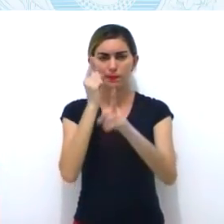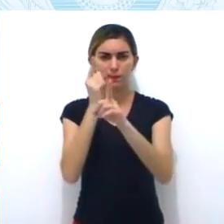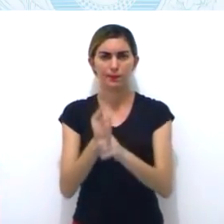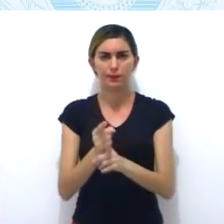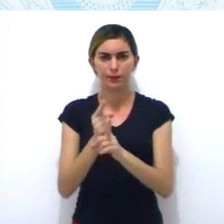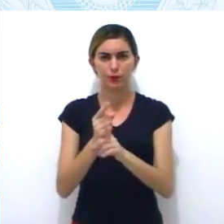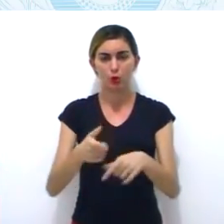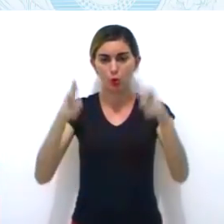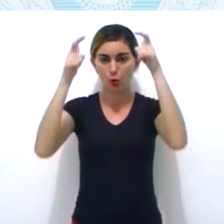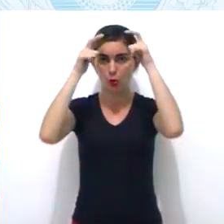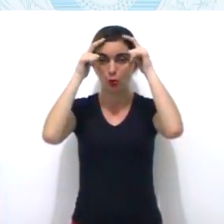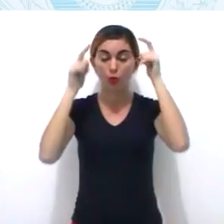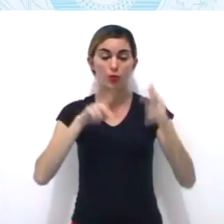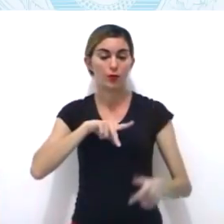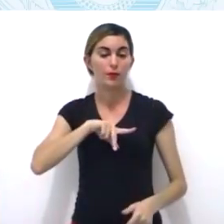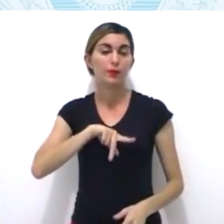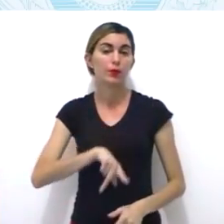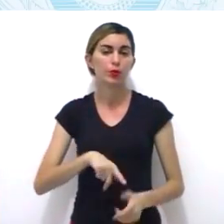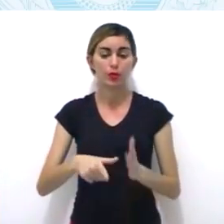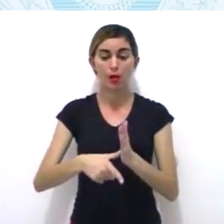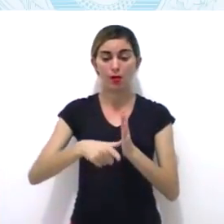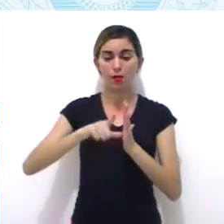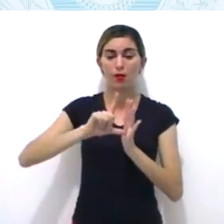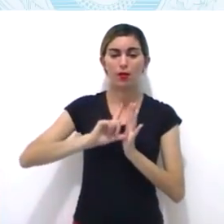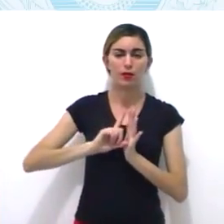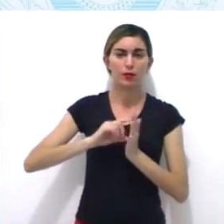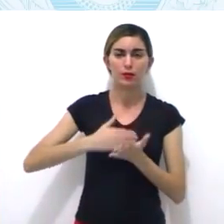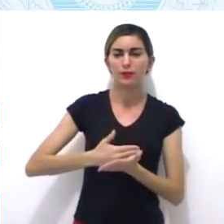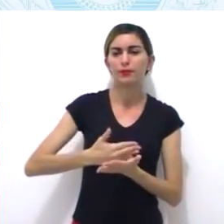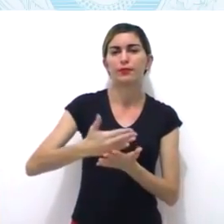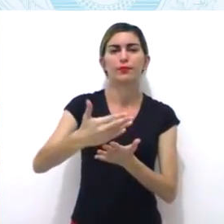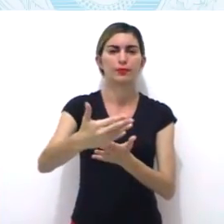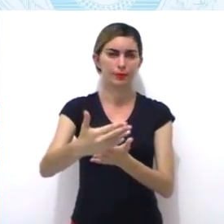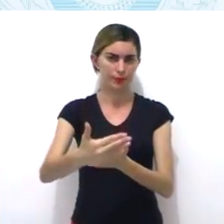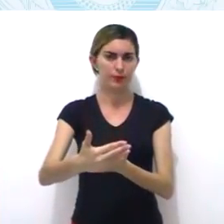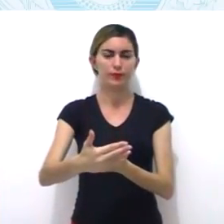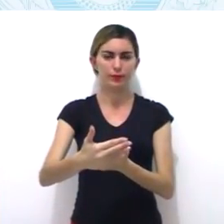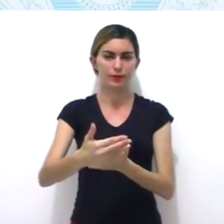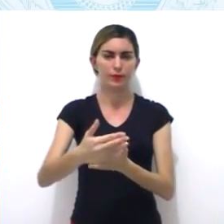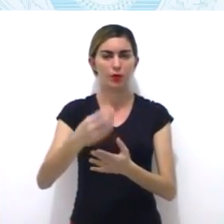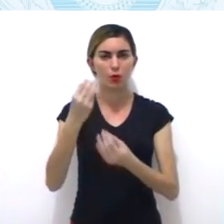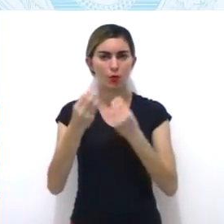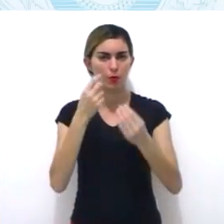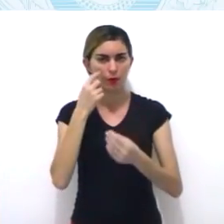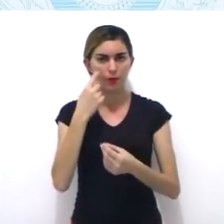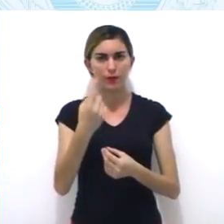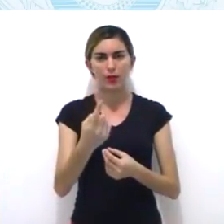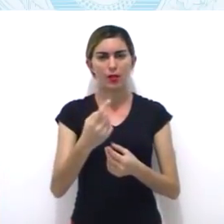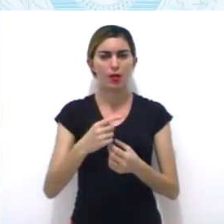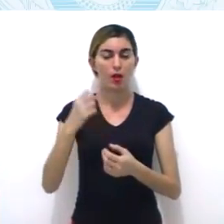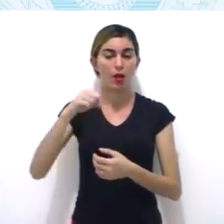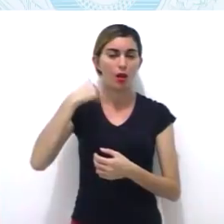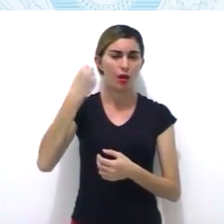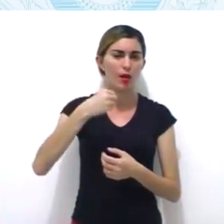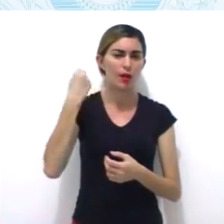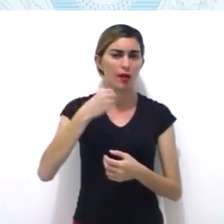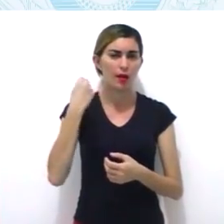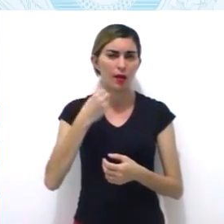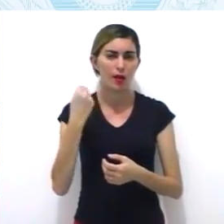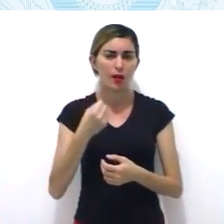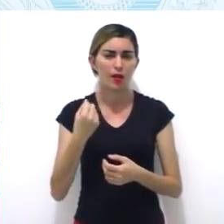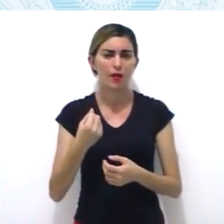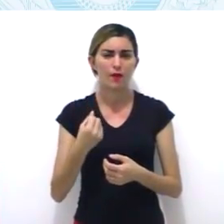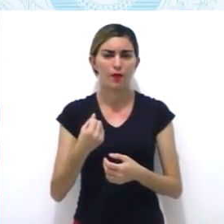revolta da elite. Primeiro porque a massa, não é isso? Os soldados, os escravos,